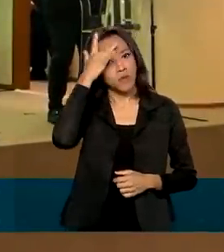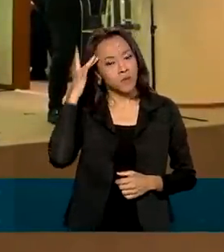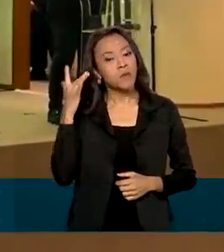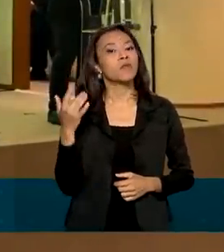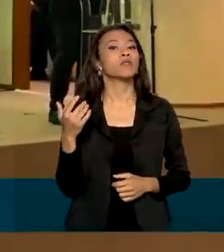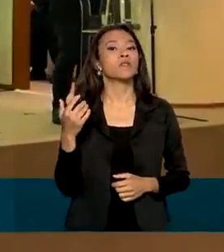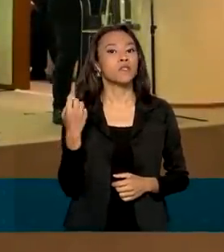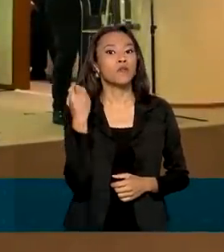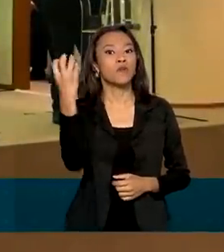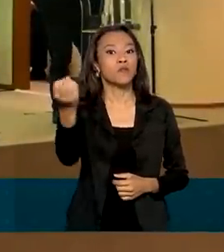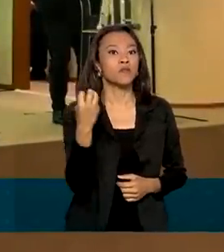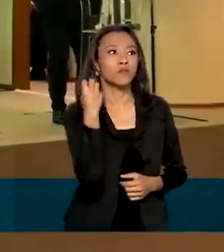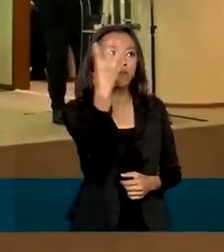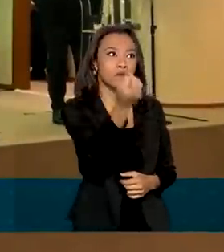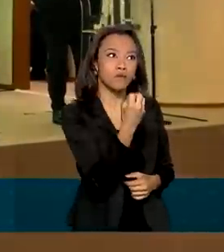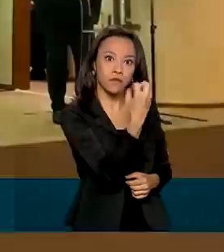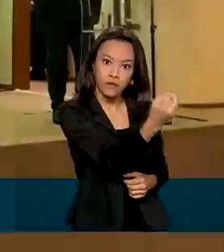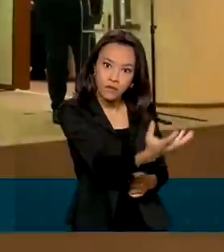estão viajando aqui dentro.